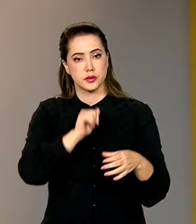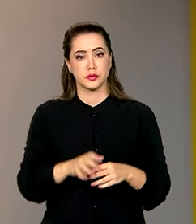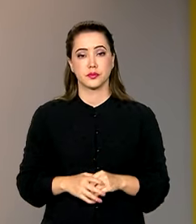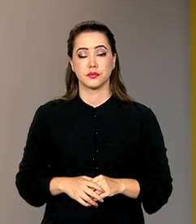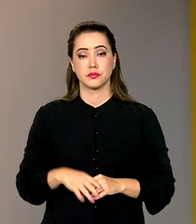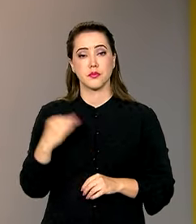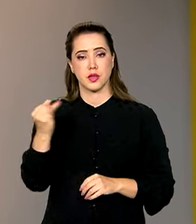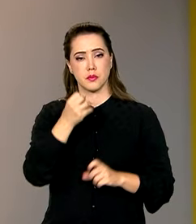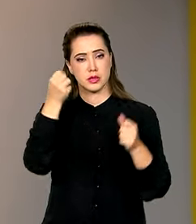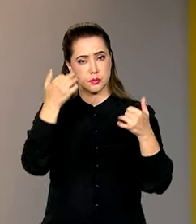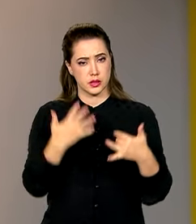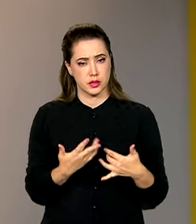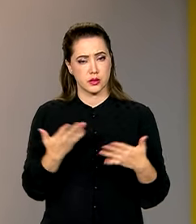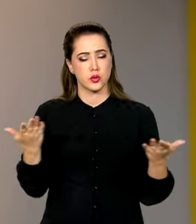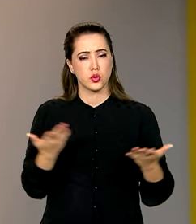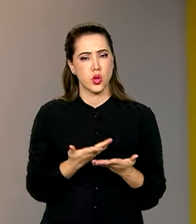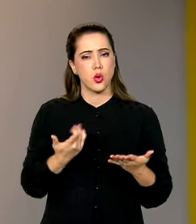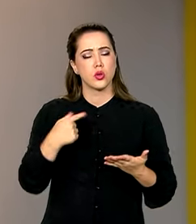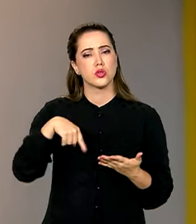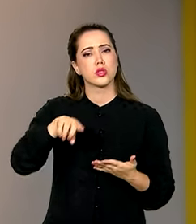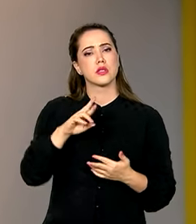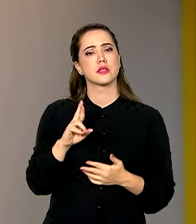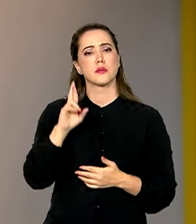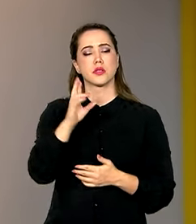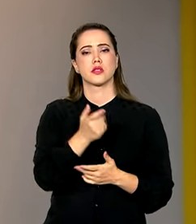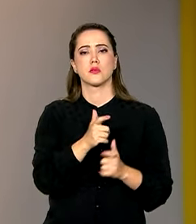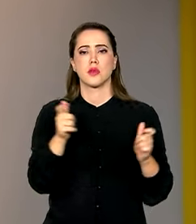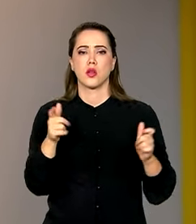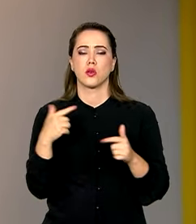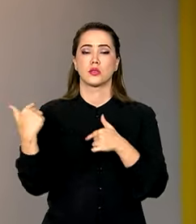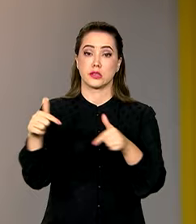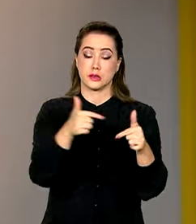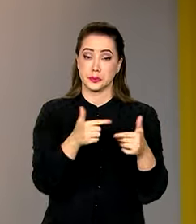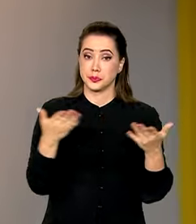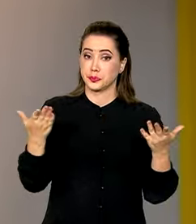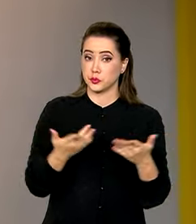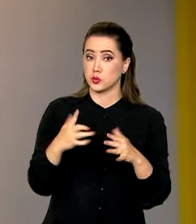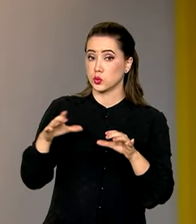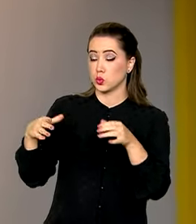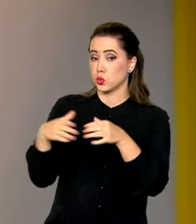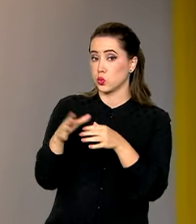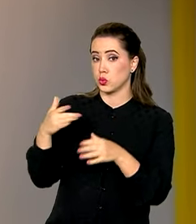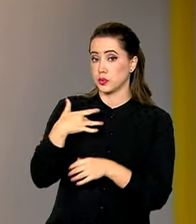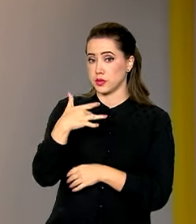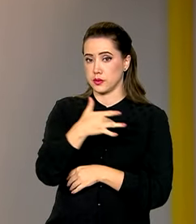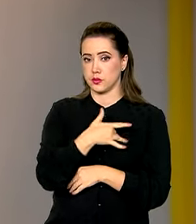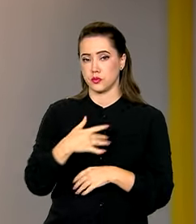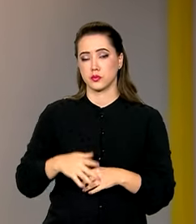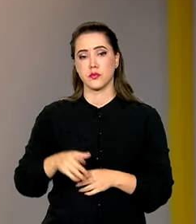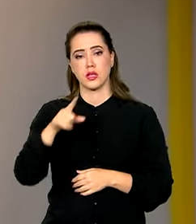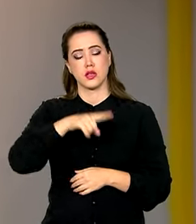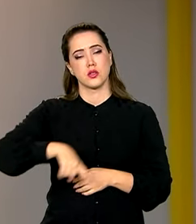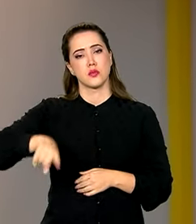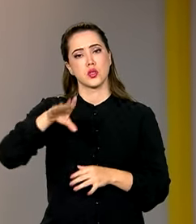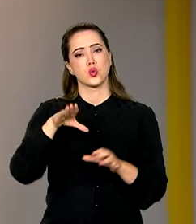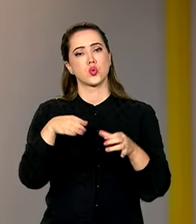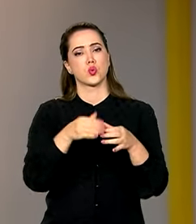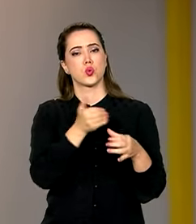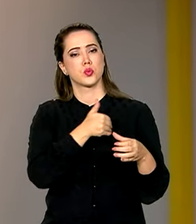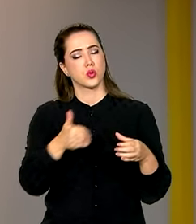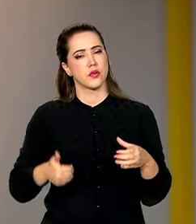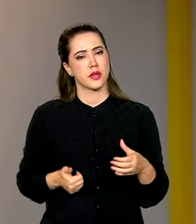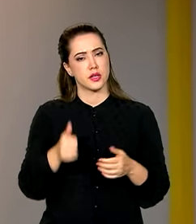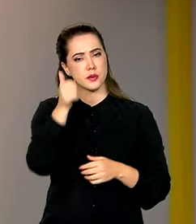E vale destacar que hoje elas representam a maioria da força de trabalho nos setores da saúde. Somente na rede pública,